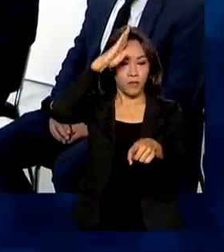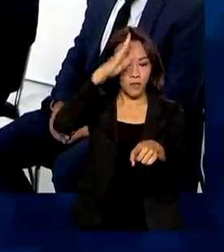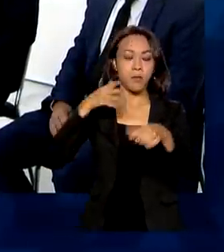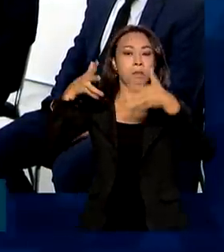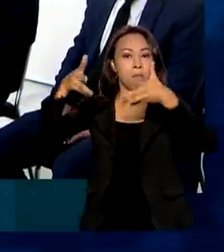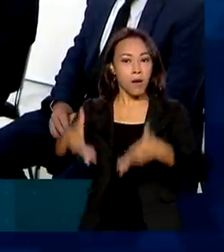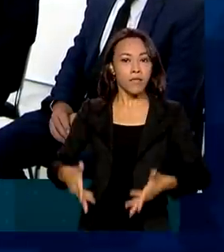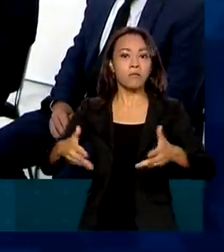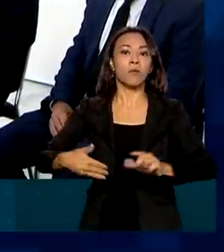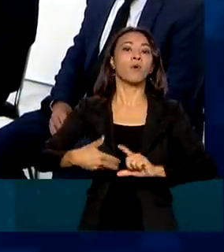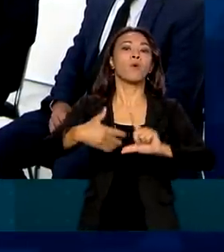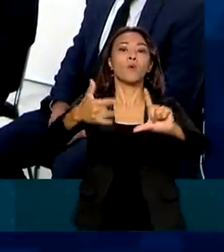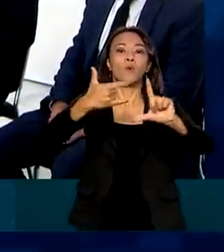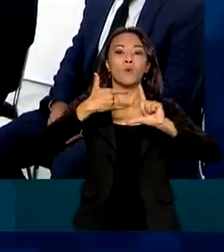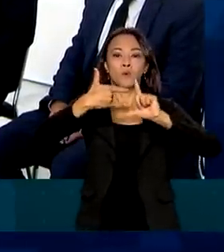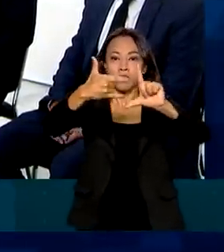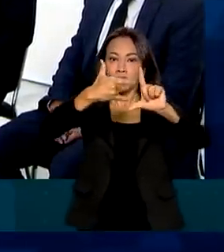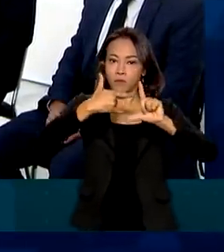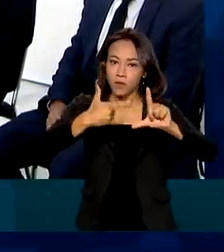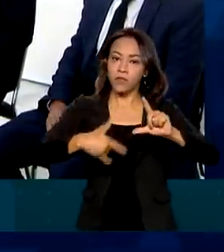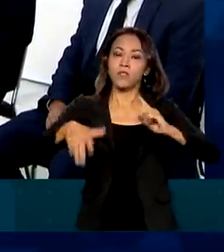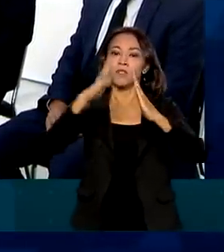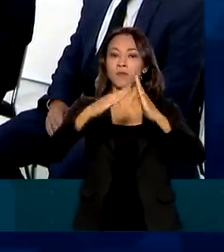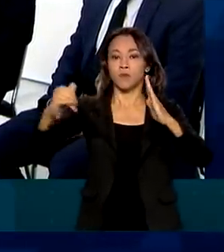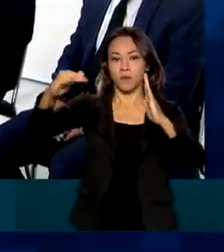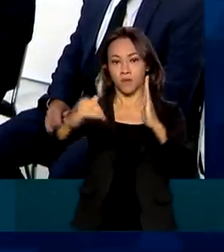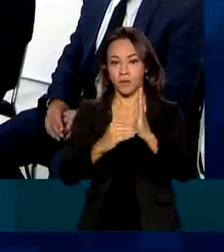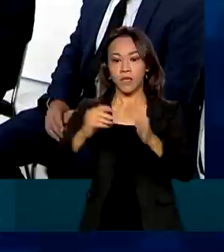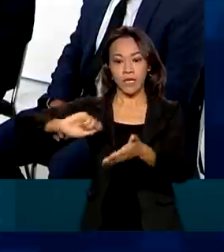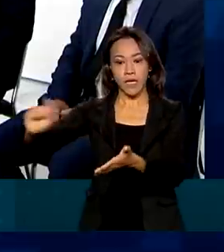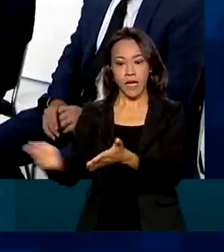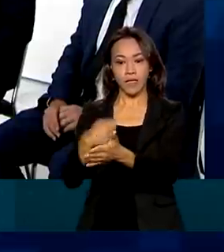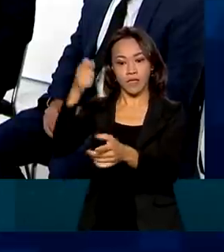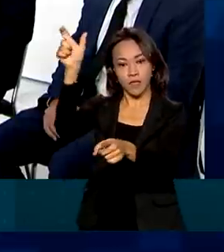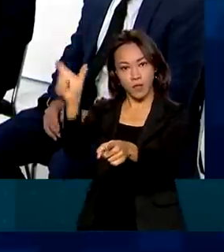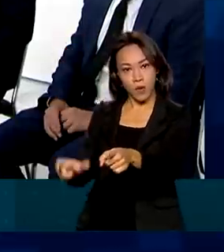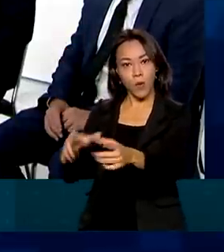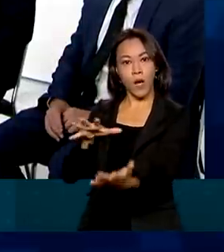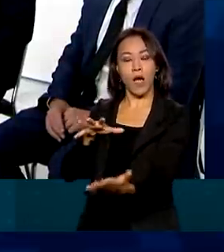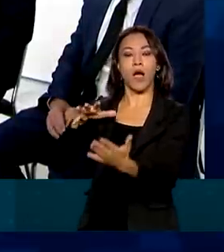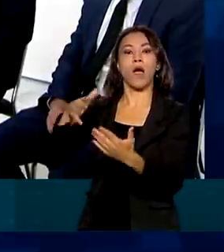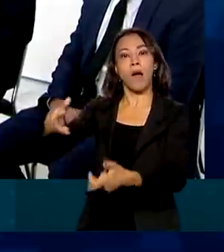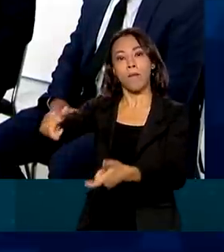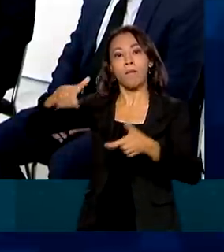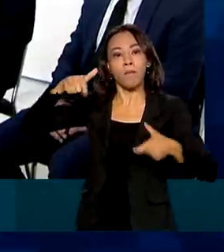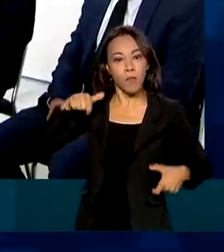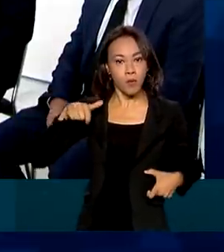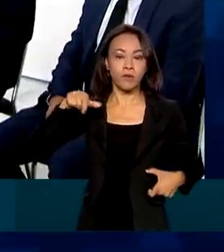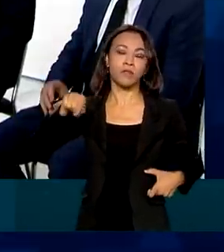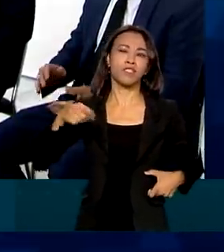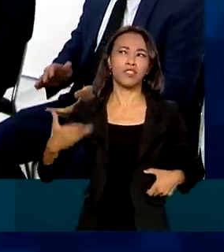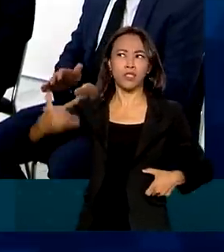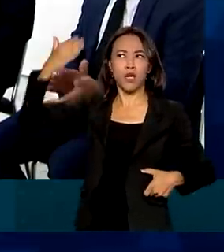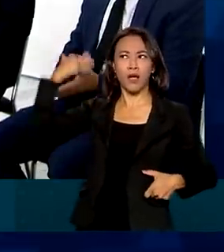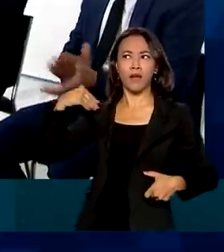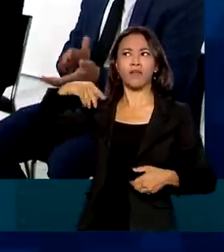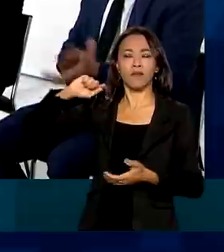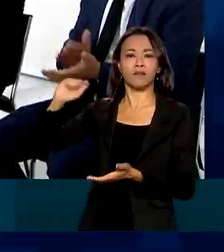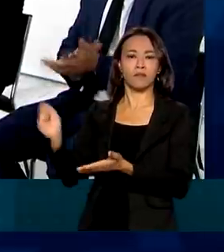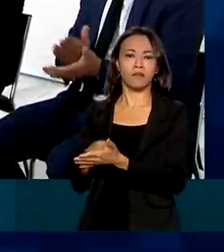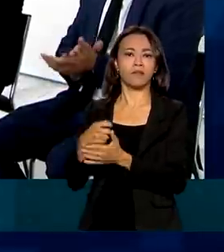videoconferência do Palácio da Alvorada e assinou a posse do Procurador, que havia sido aprovada pelo Senado Federal no mês passado.